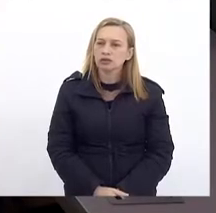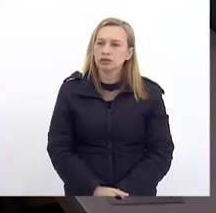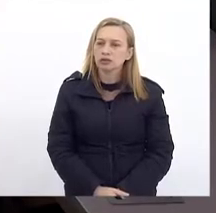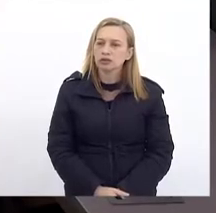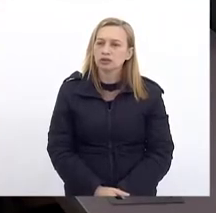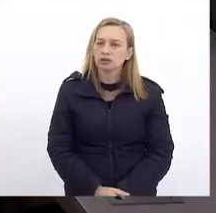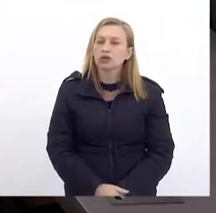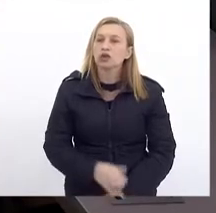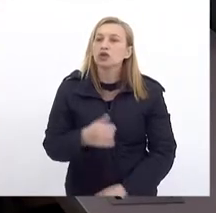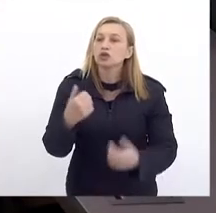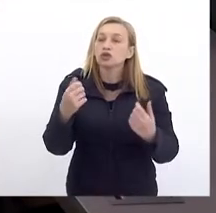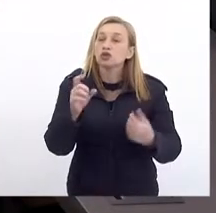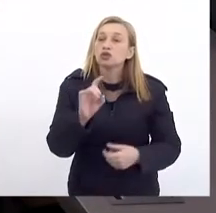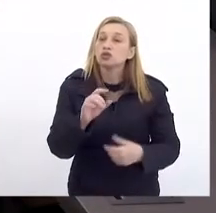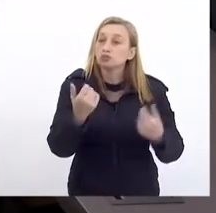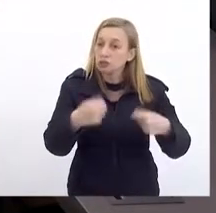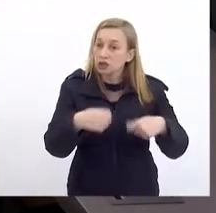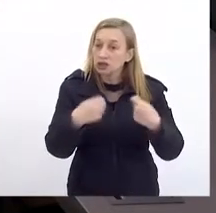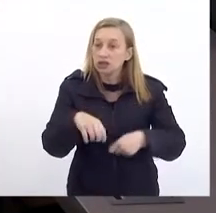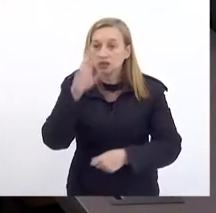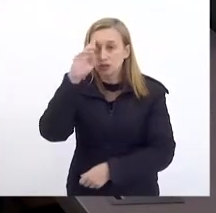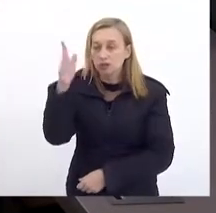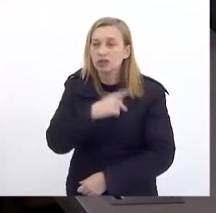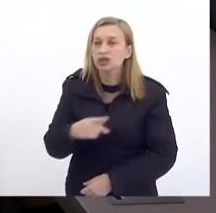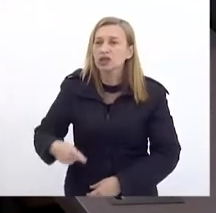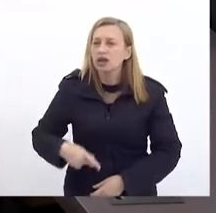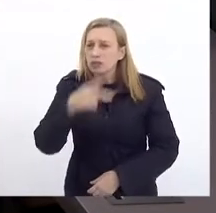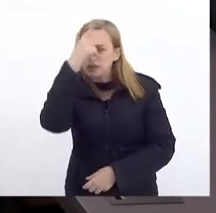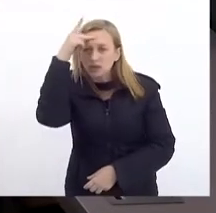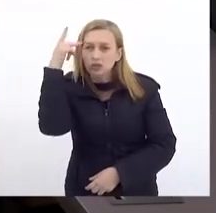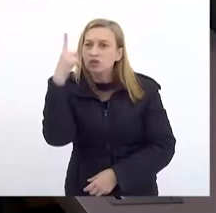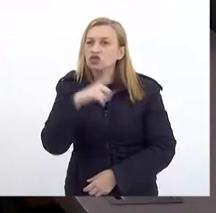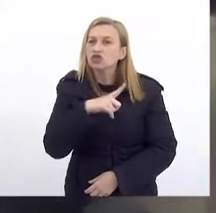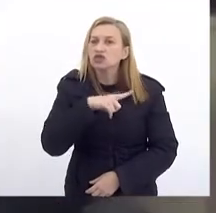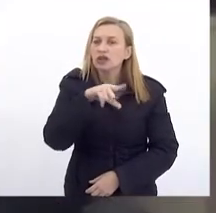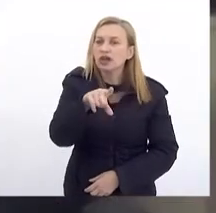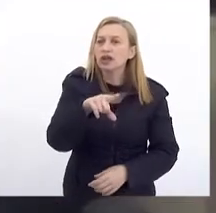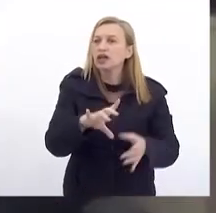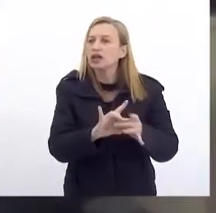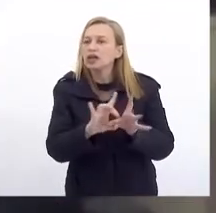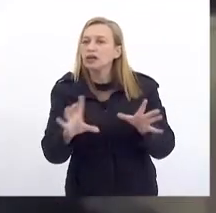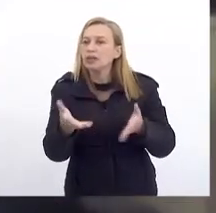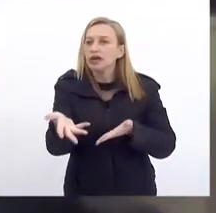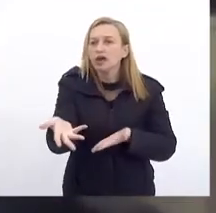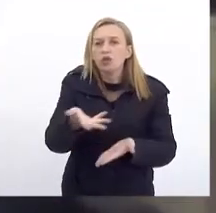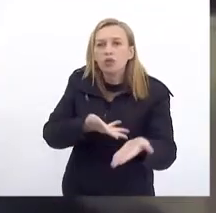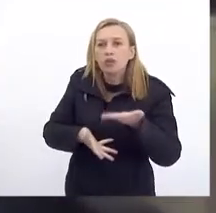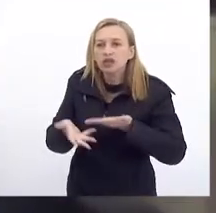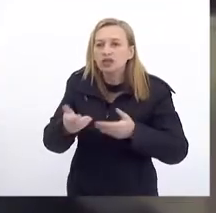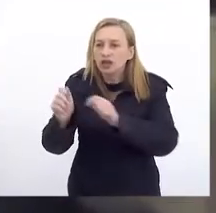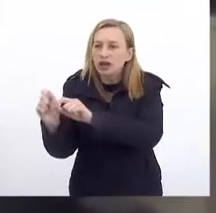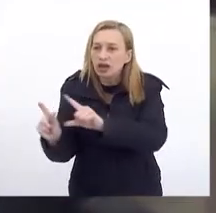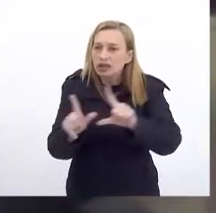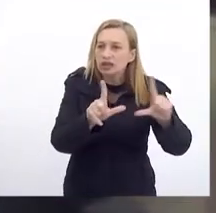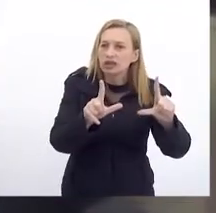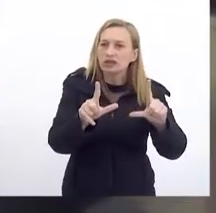Eu só preciso, presidente Que a pessoa que estiver aí Autorize eu compartilhar a tela Por favor